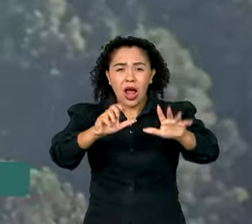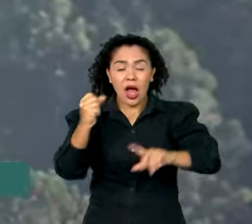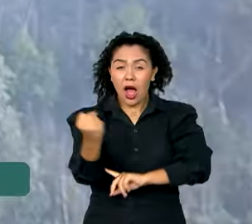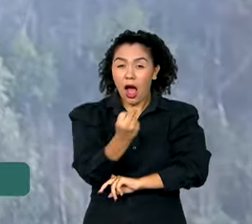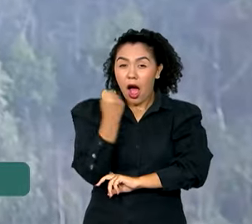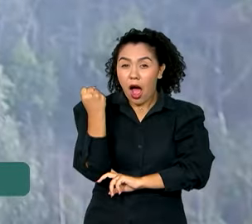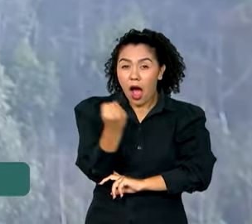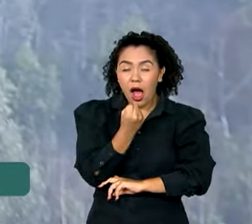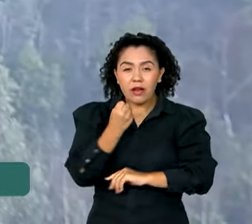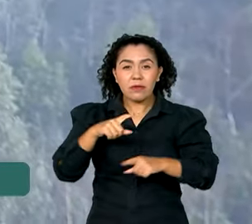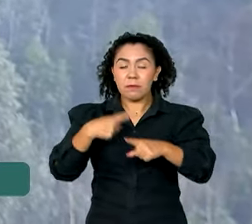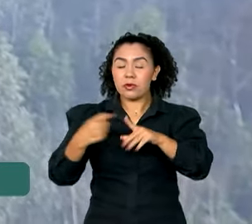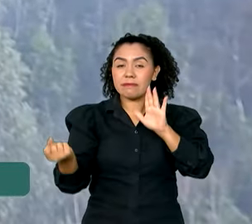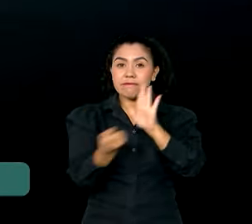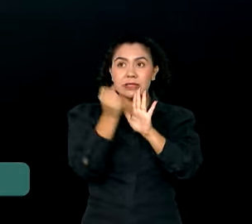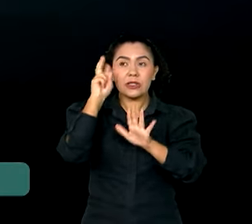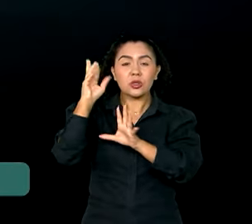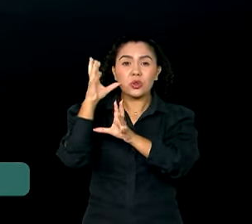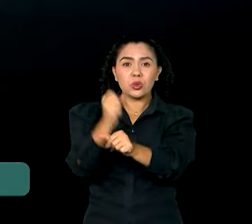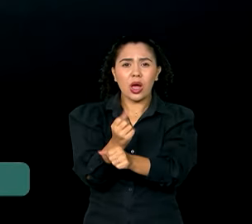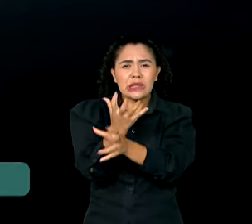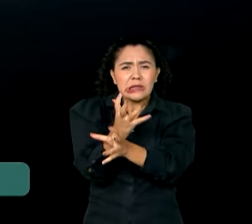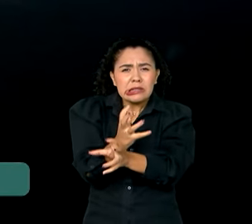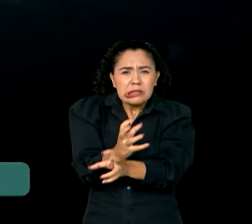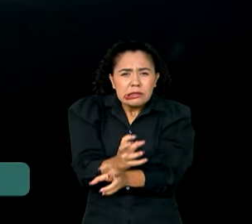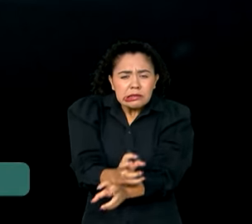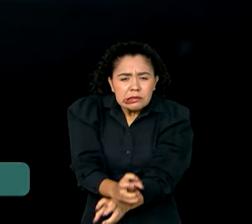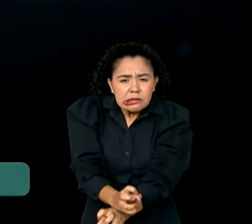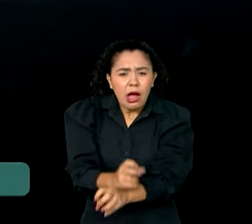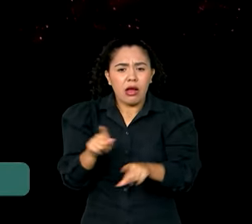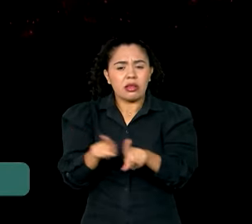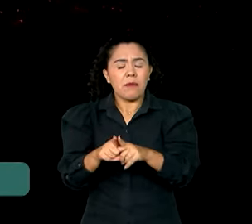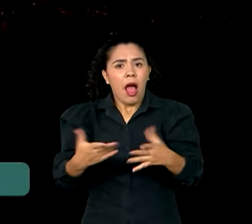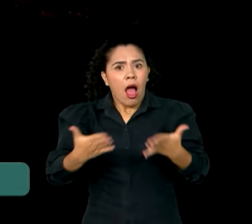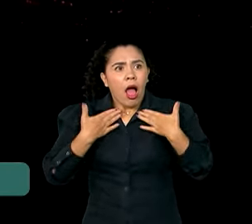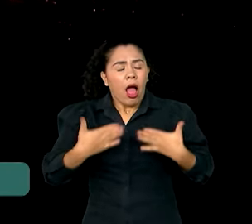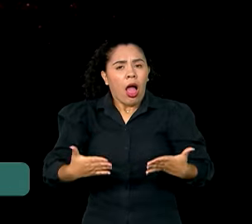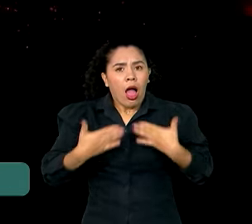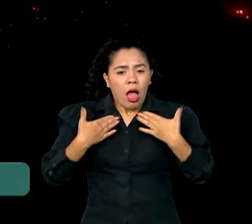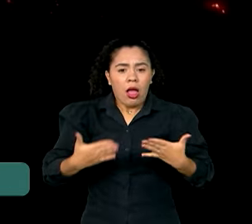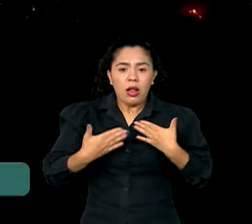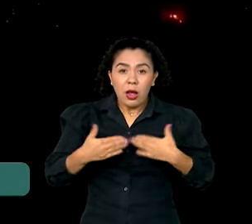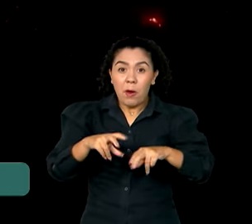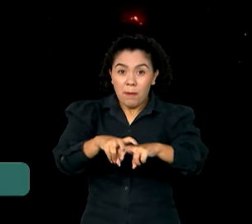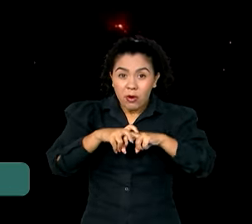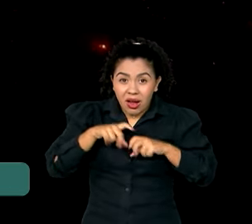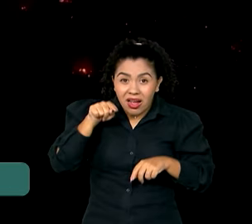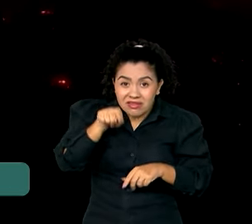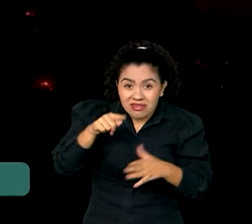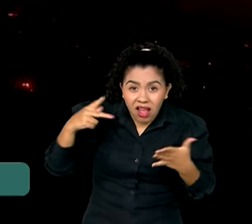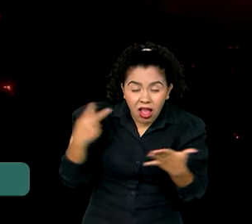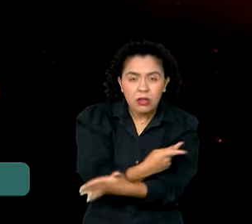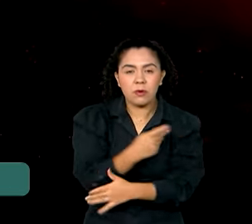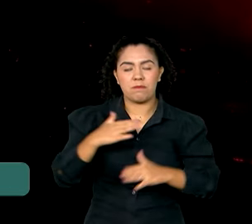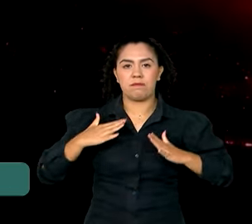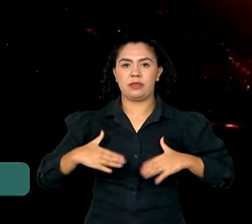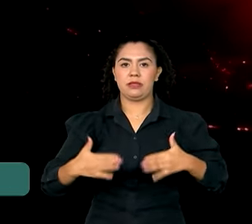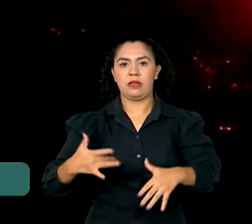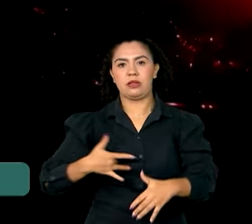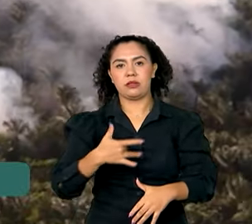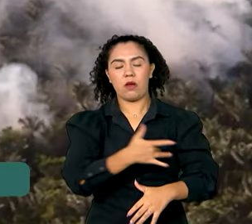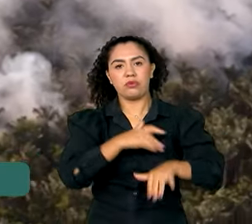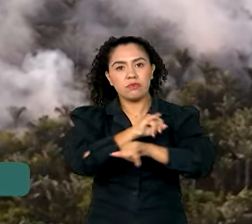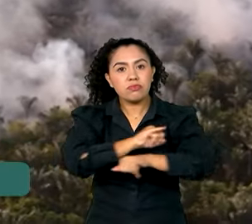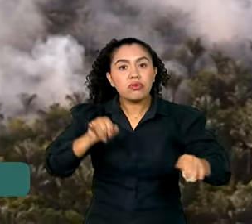seca histórica e muito calor. Diante dessa situação, o Ministério da Saúde atualizou as recomendações para a